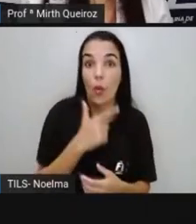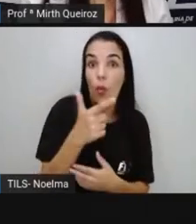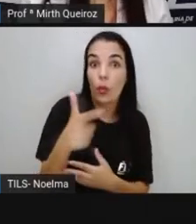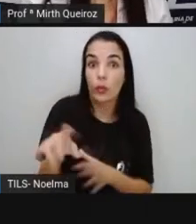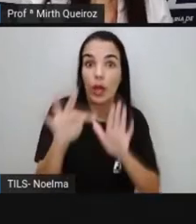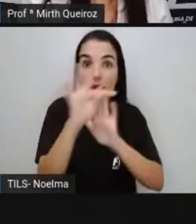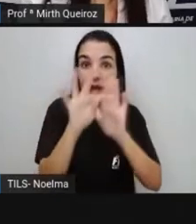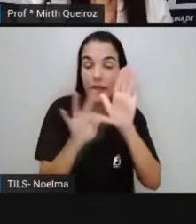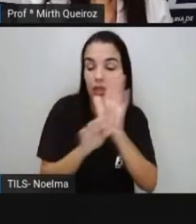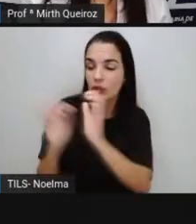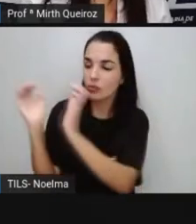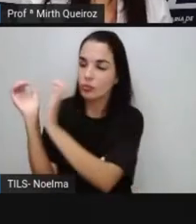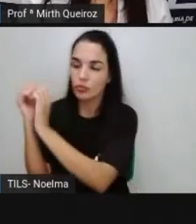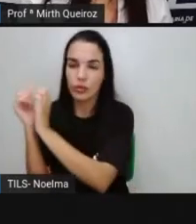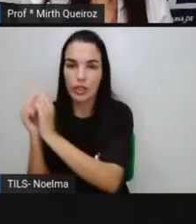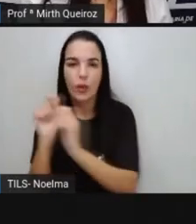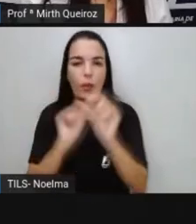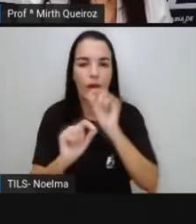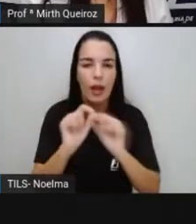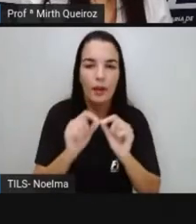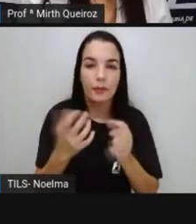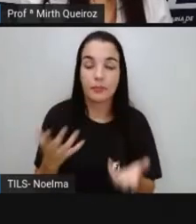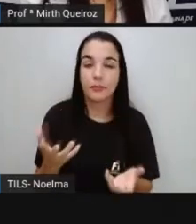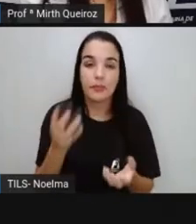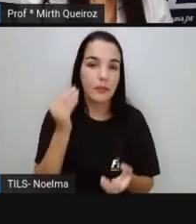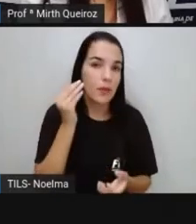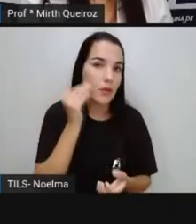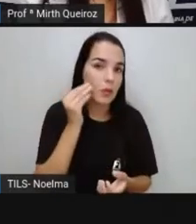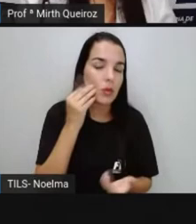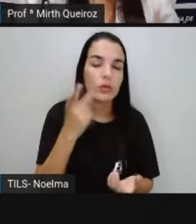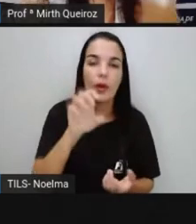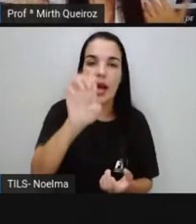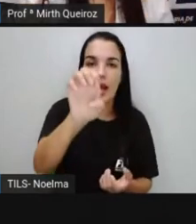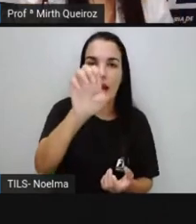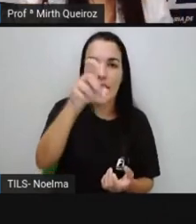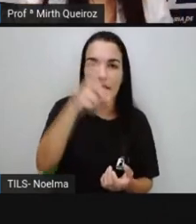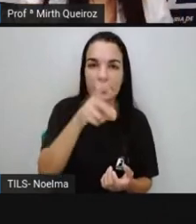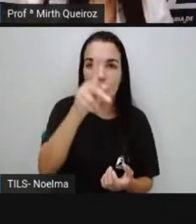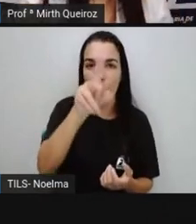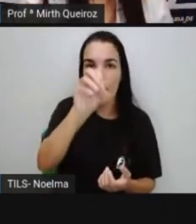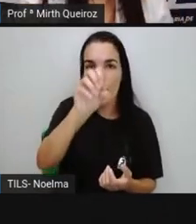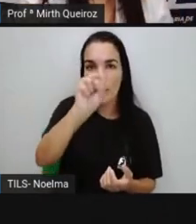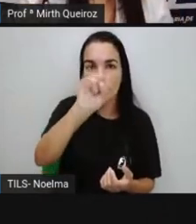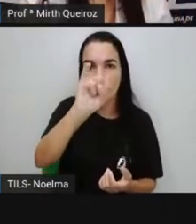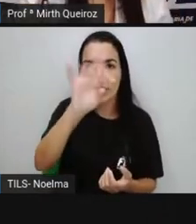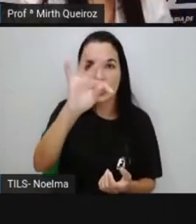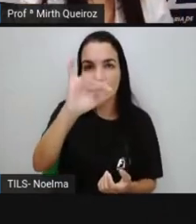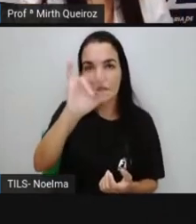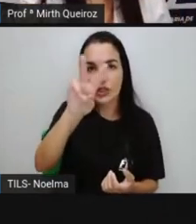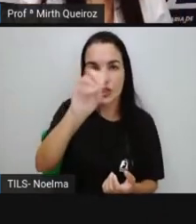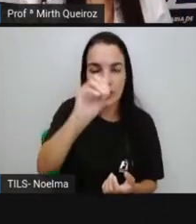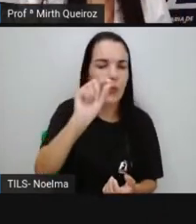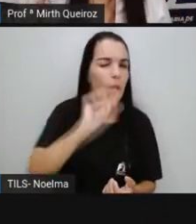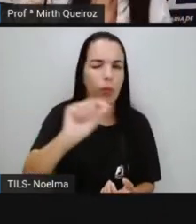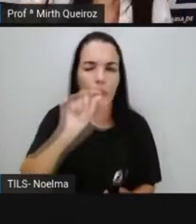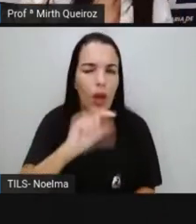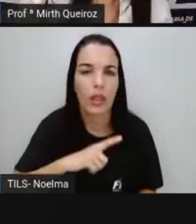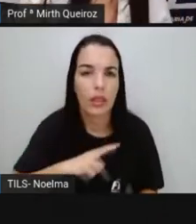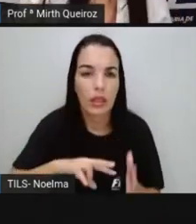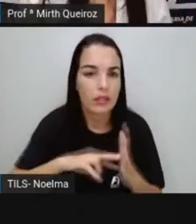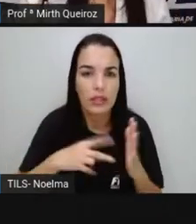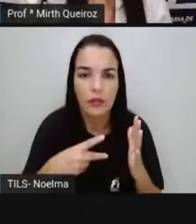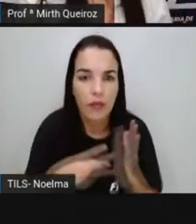texto, que é o texto expositivo. O texto expositivo, ele tem a função de expor ideias, né? Que vai empregar recursos de comparação,